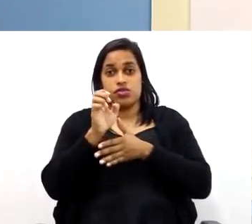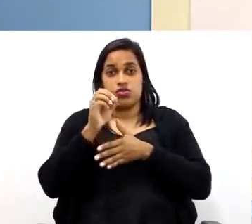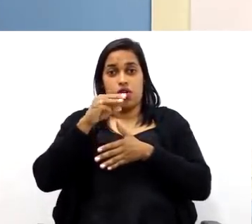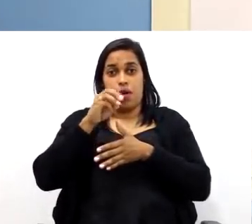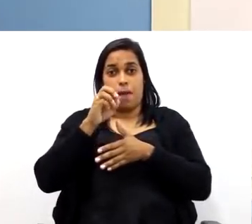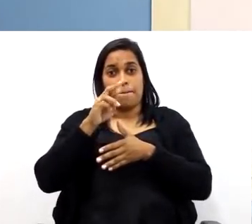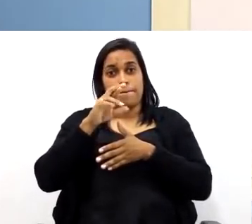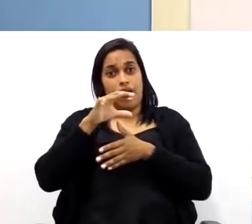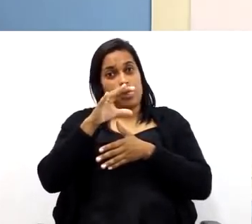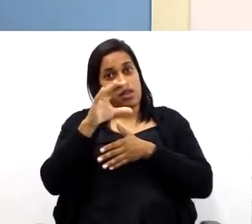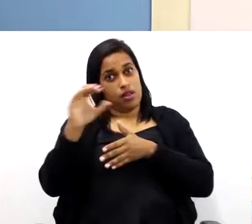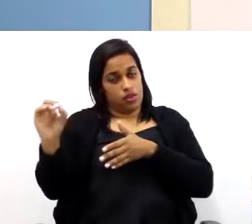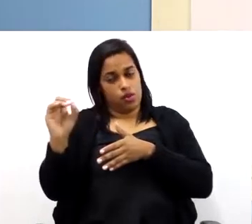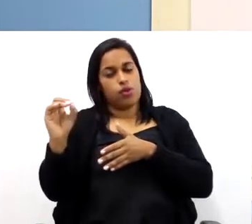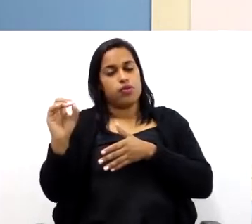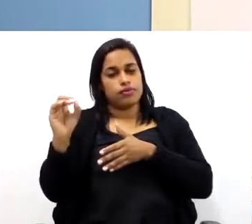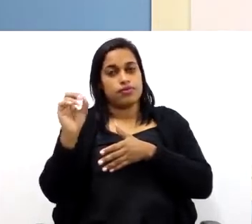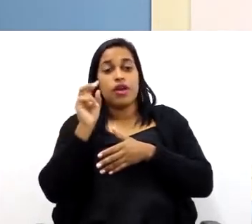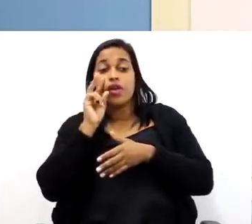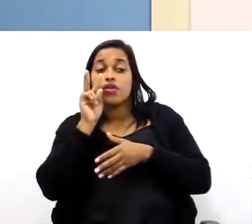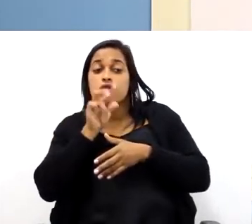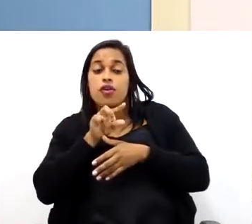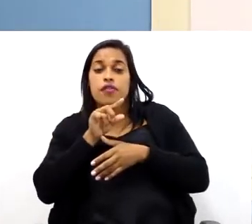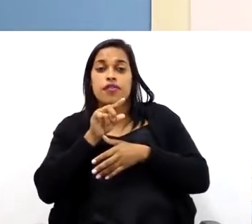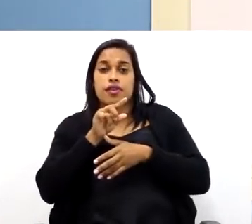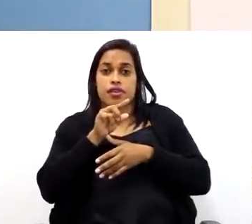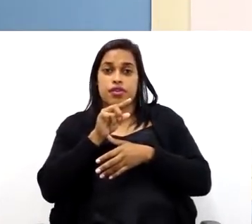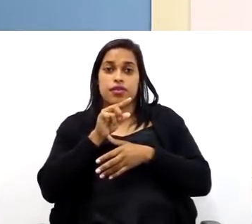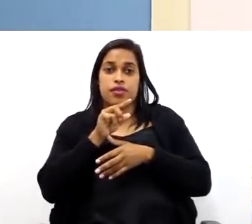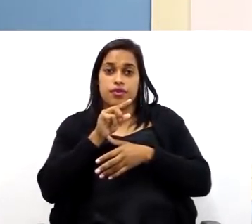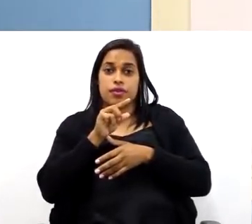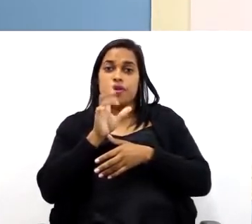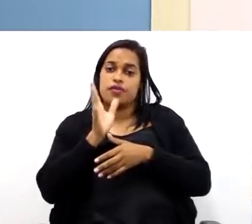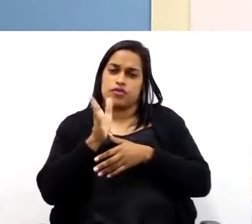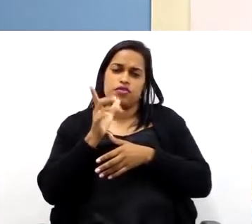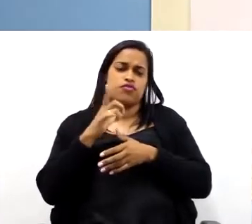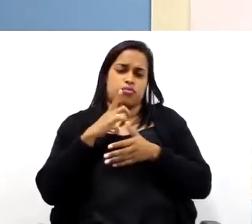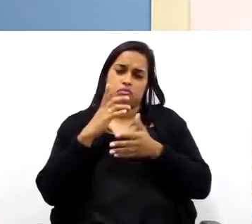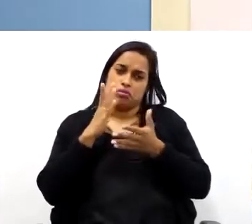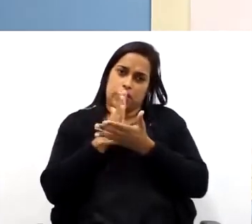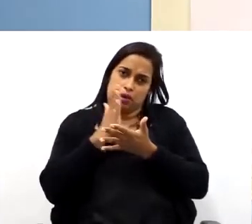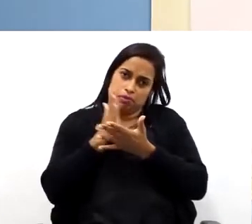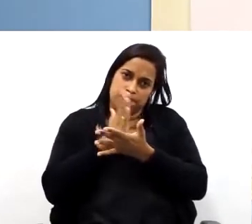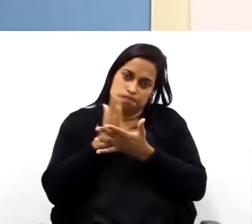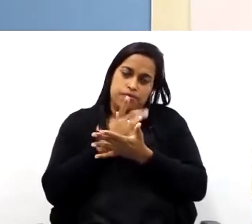Então, eu estou vendo essa, na verdade, isso vocês já viram no caderno.